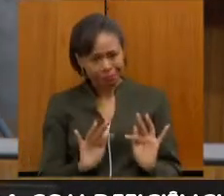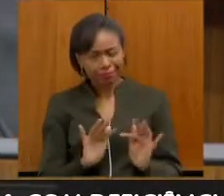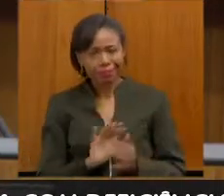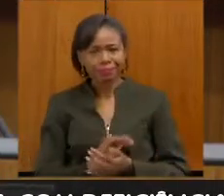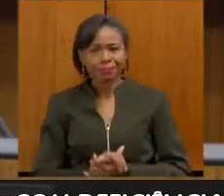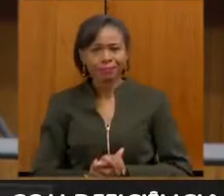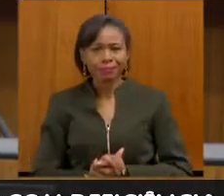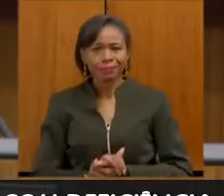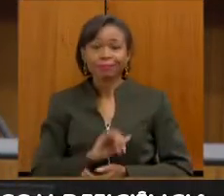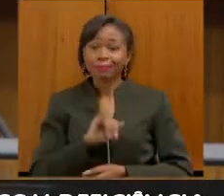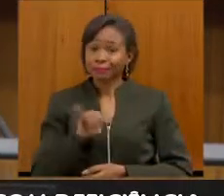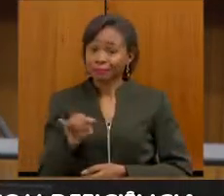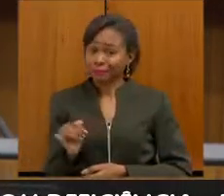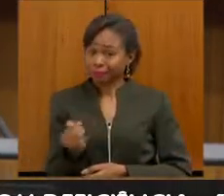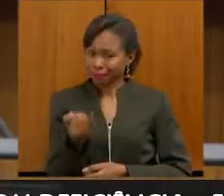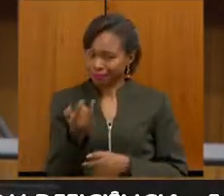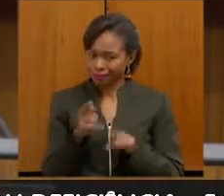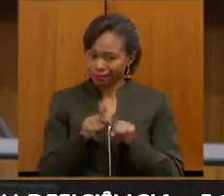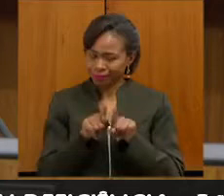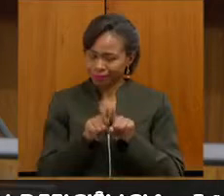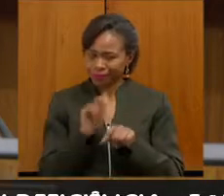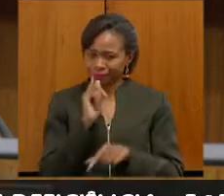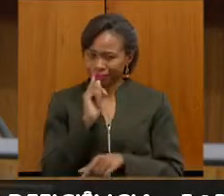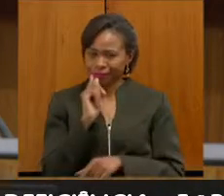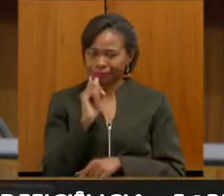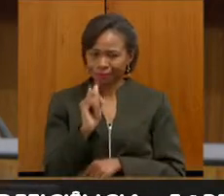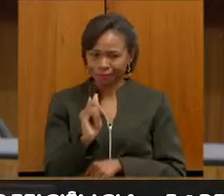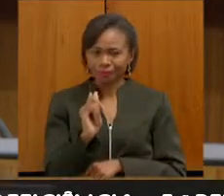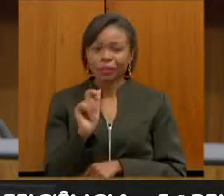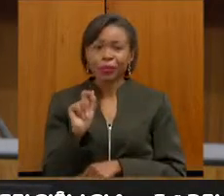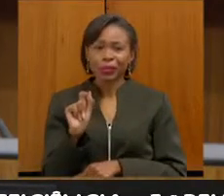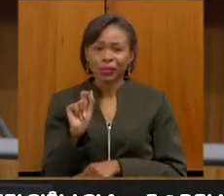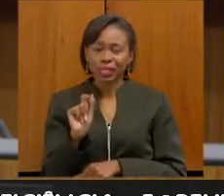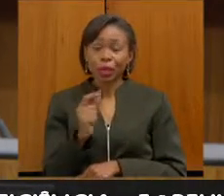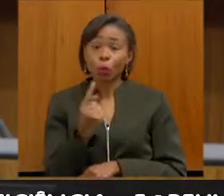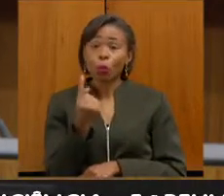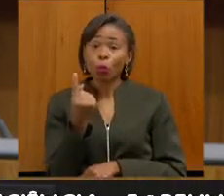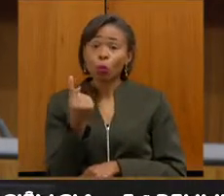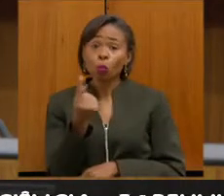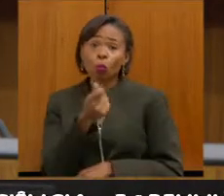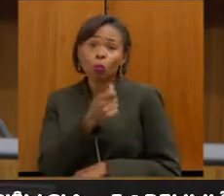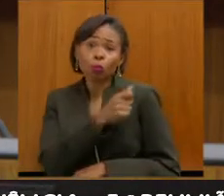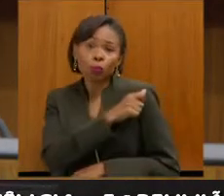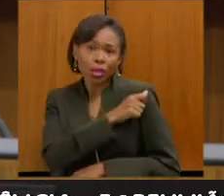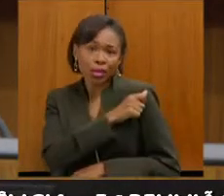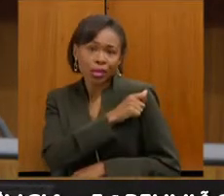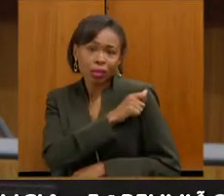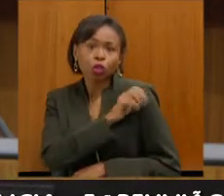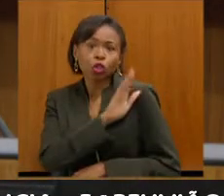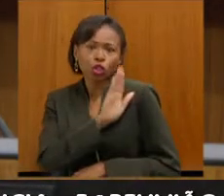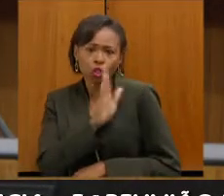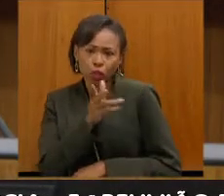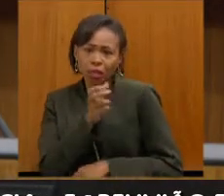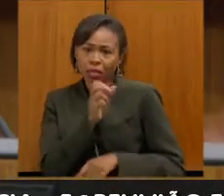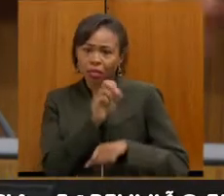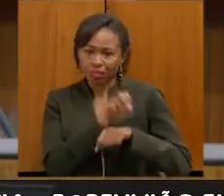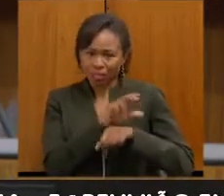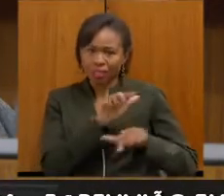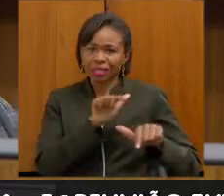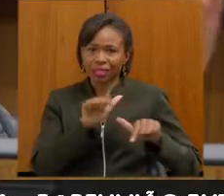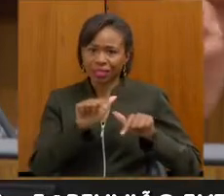aproveito também para dizer que um dos nossos alunos que já foi encaminhado para o mercado de trabalho